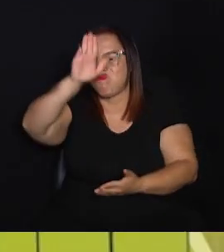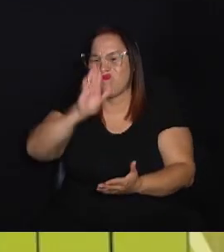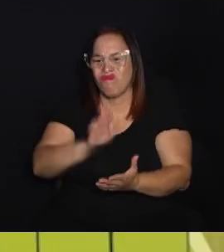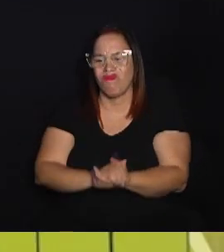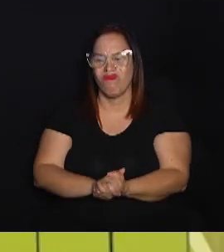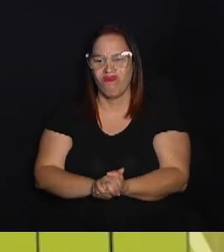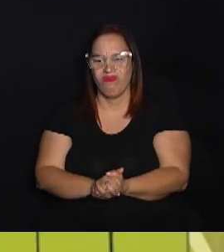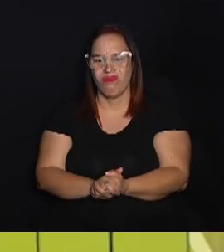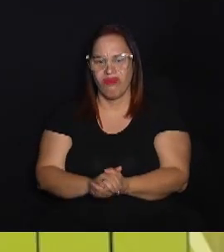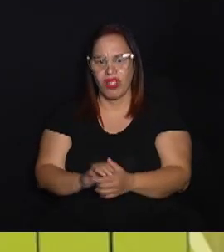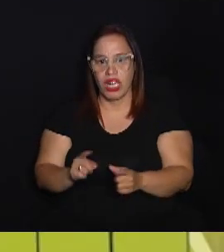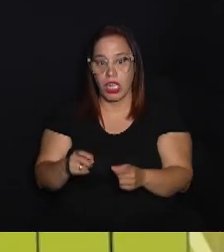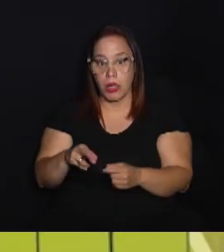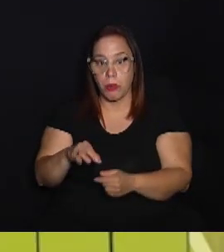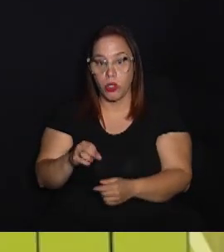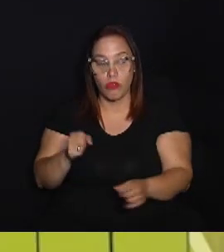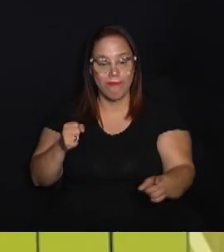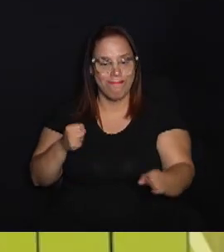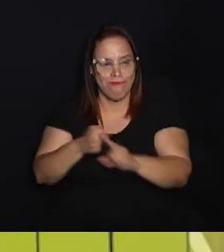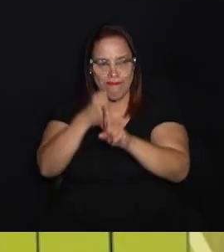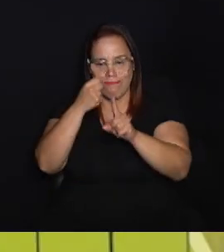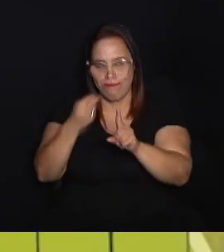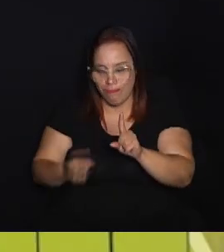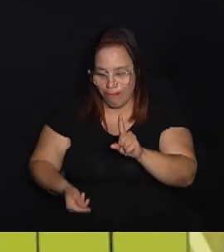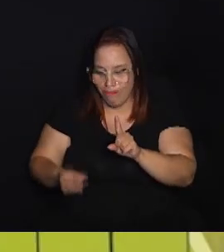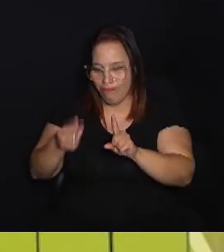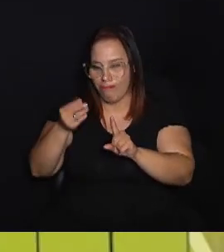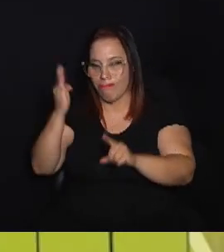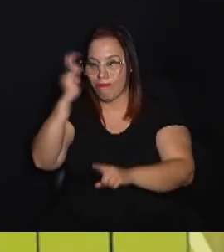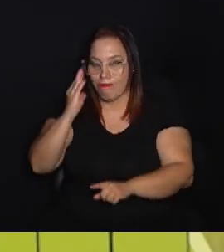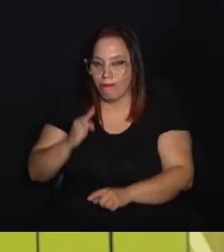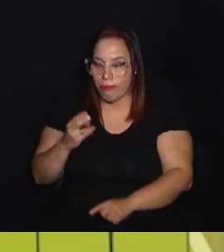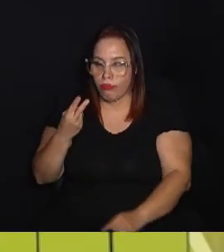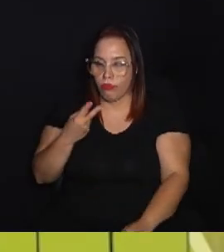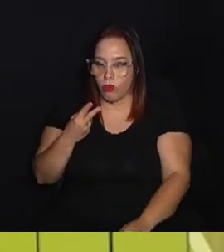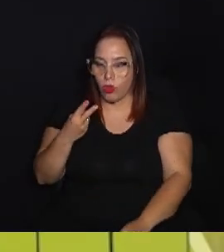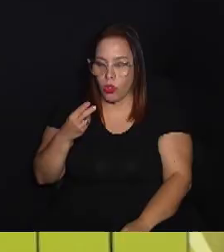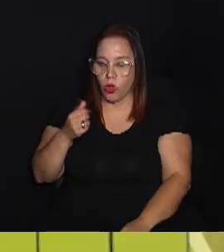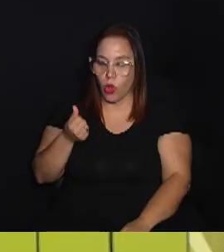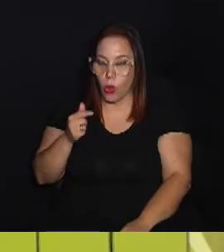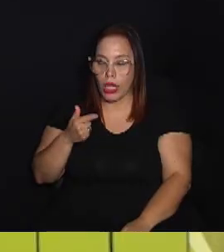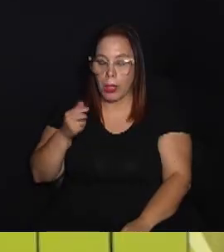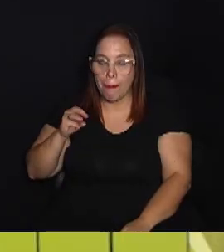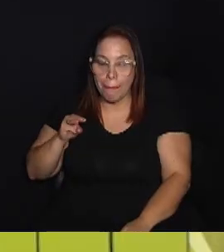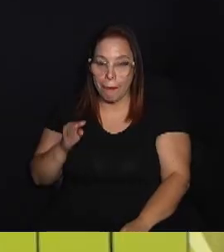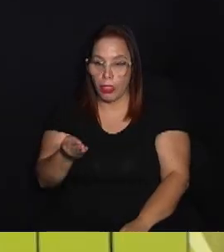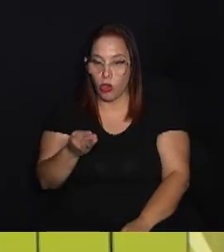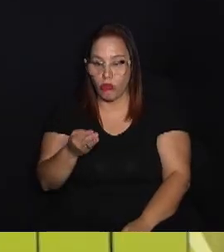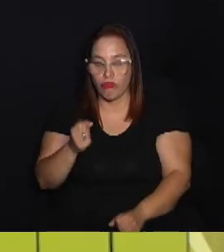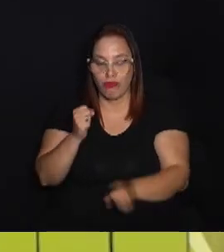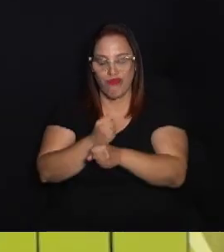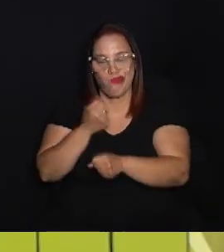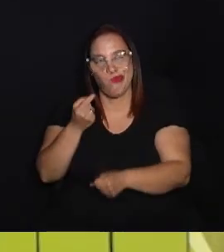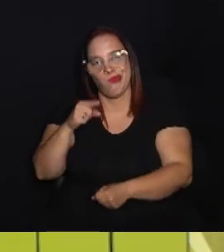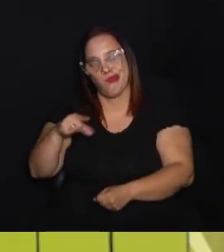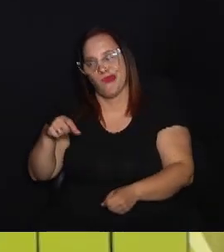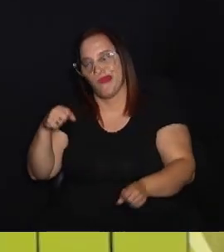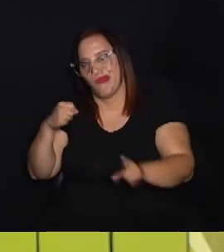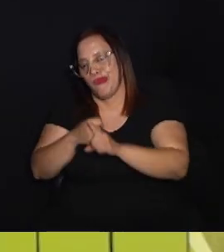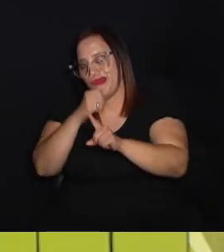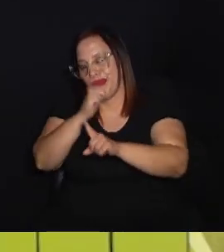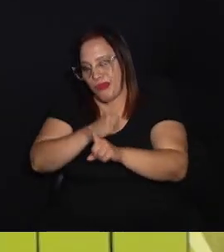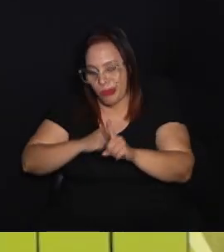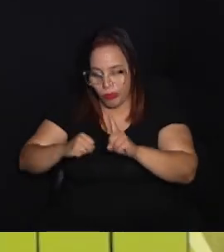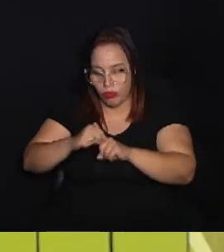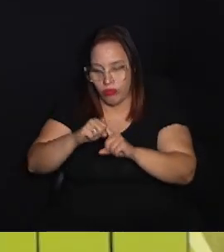ainda. Estima-se que o desperdício impacte economicamente o Brasil em 12 bilhões ao ano. Fora o impacto